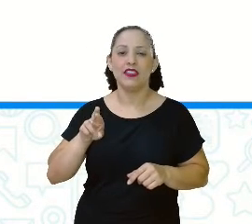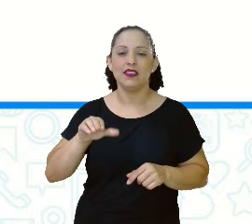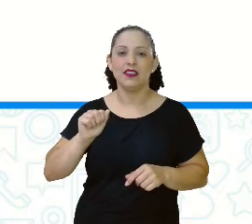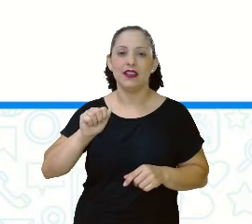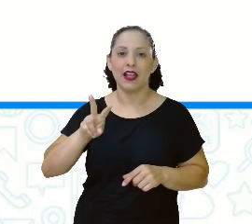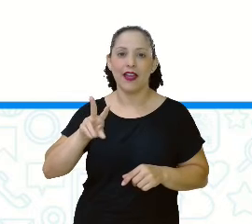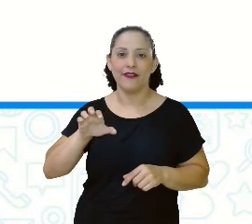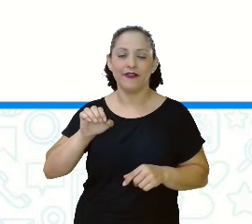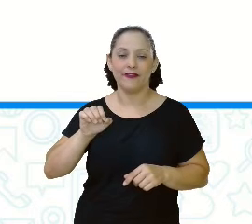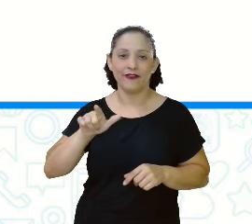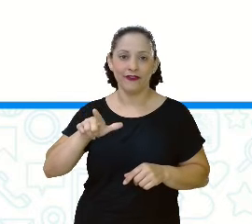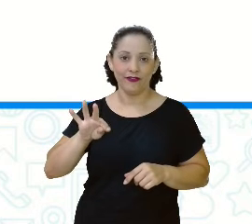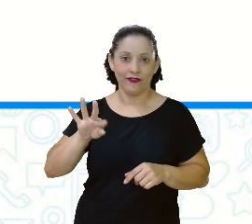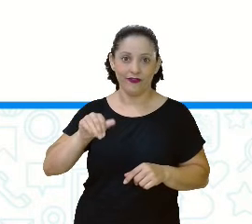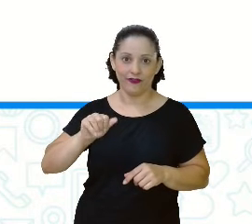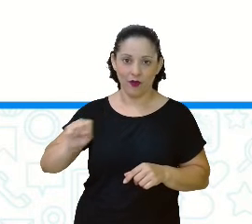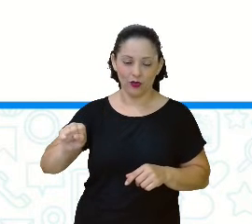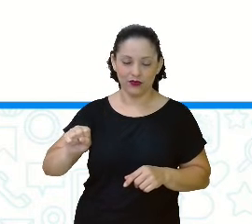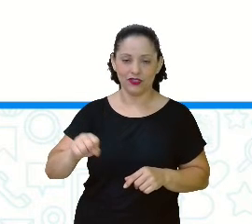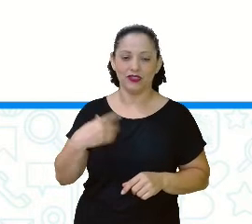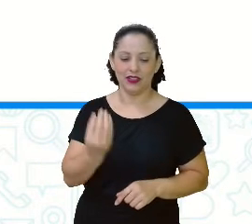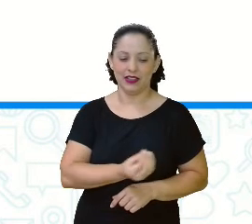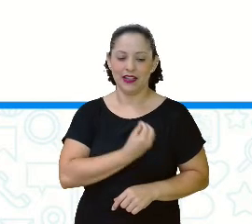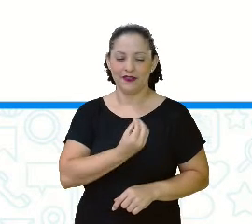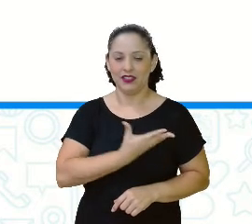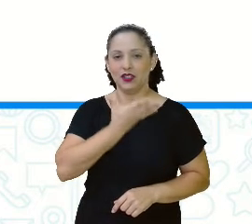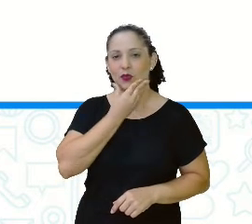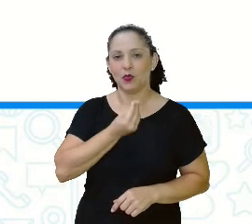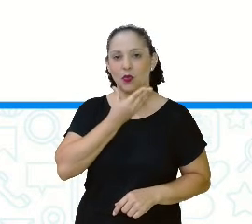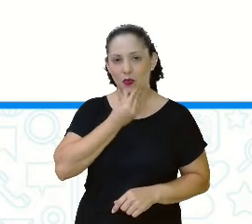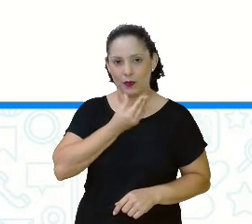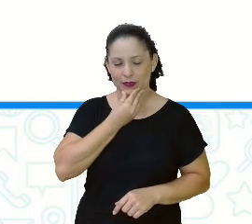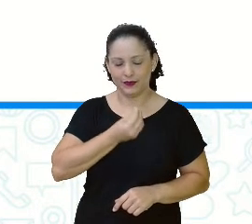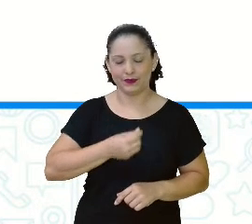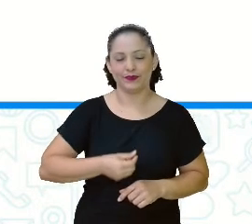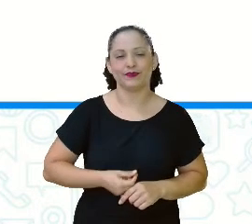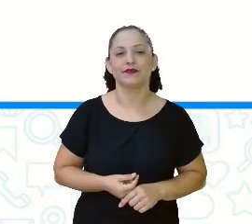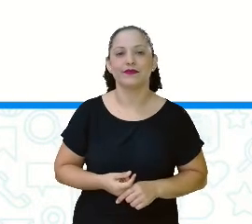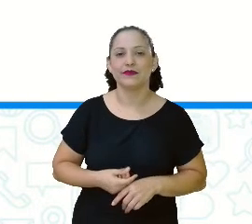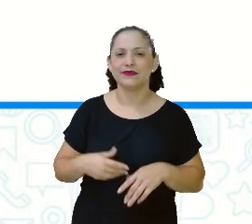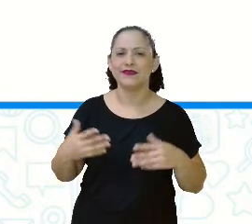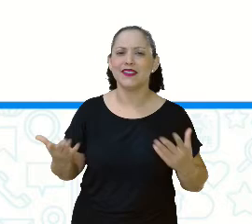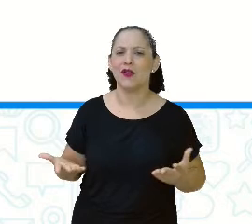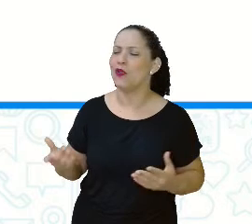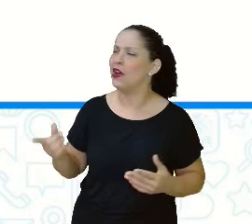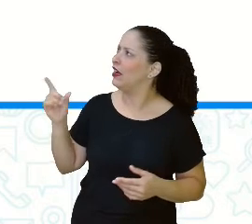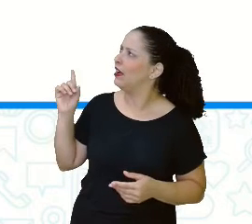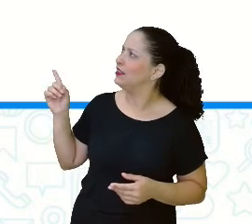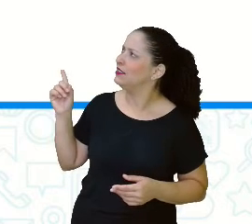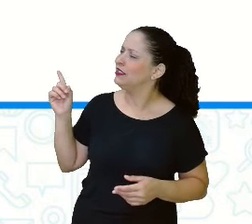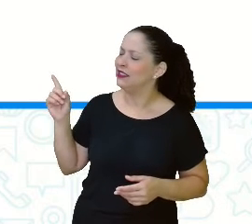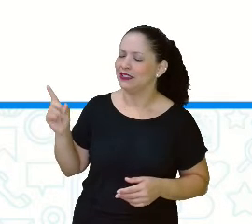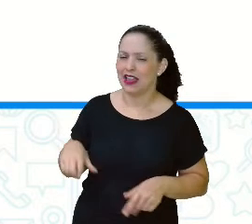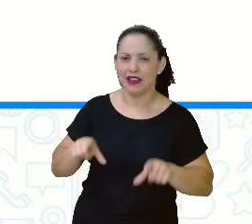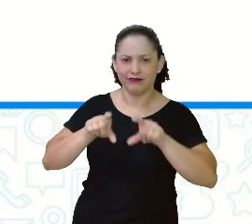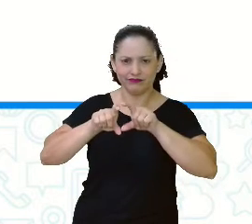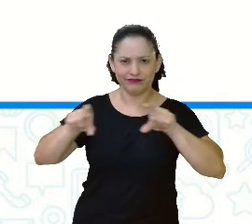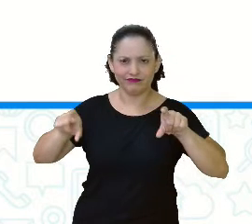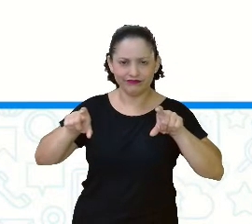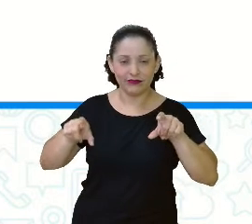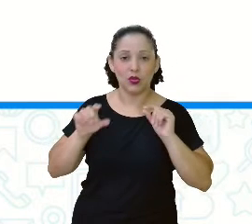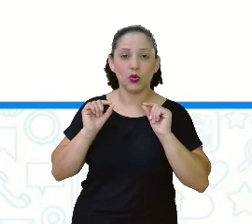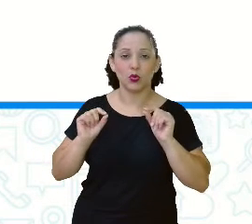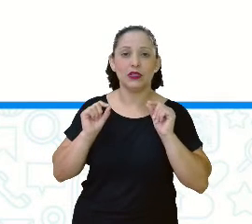do catador de lixo, João Rodrigo Serqueira. Morador do Distrito Federal. Vê só, Quinto Ano. Quando diz aqui, uma prova disso, ele está falando de